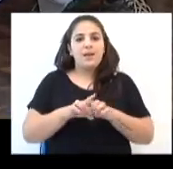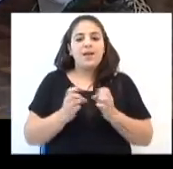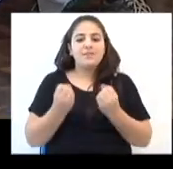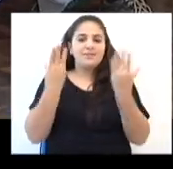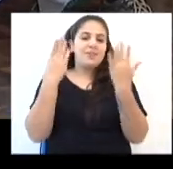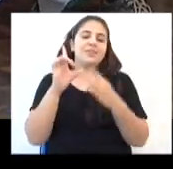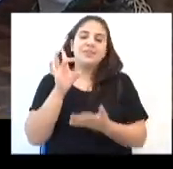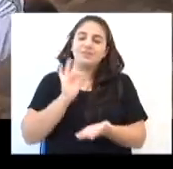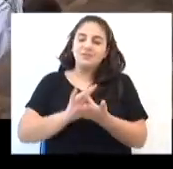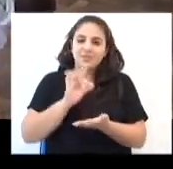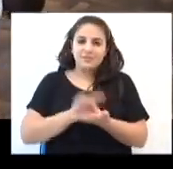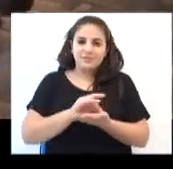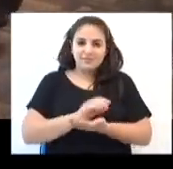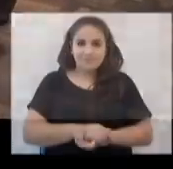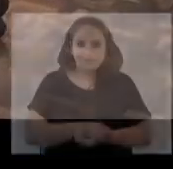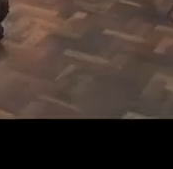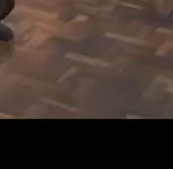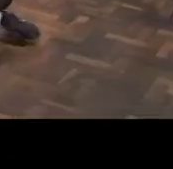que é garantida.